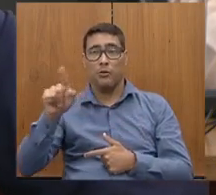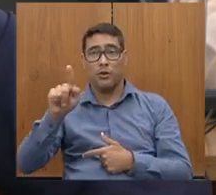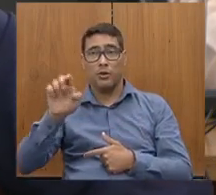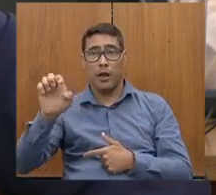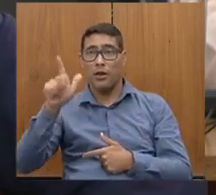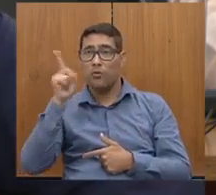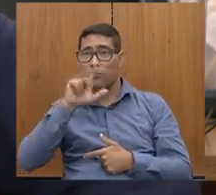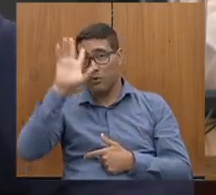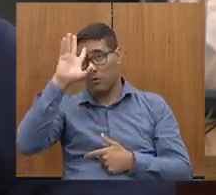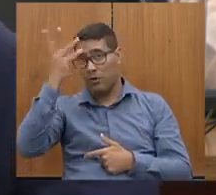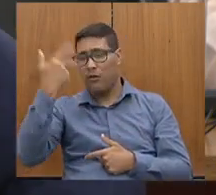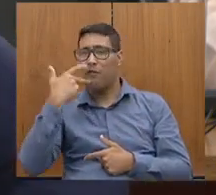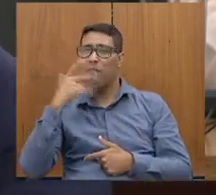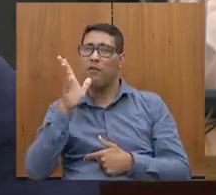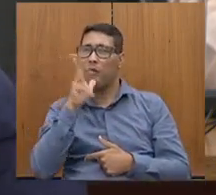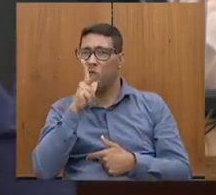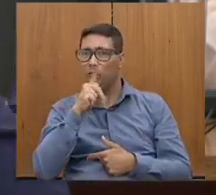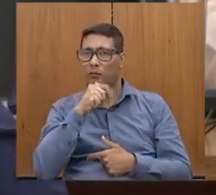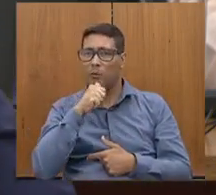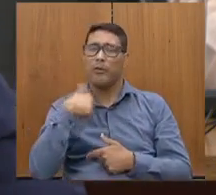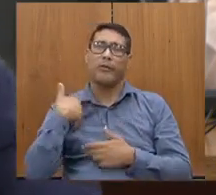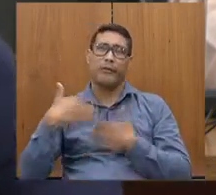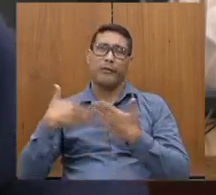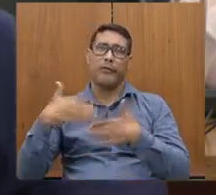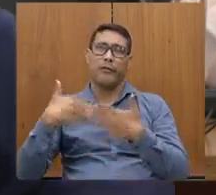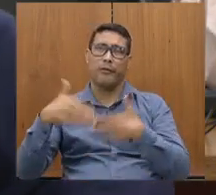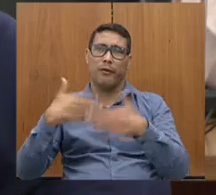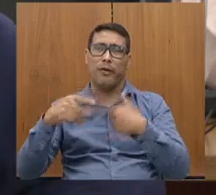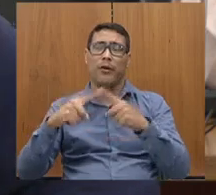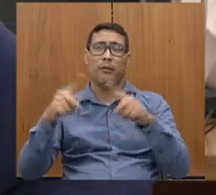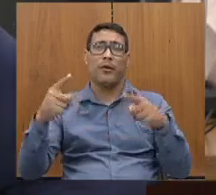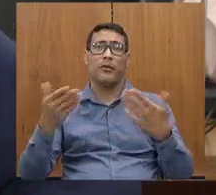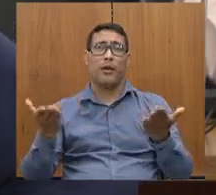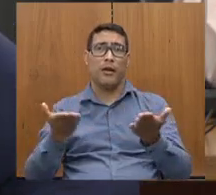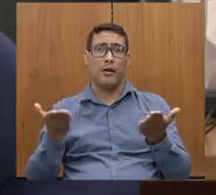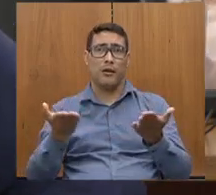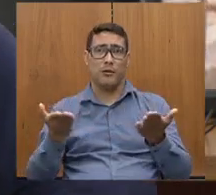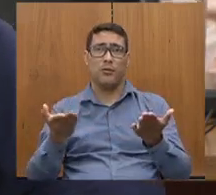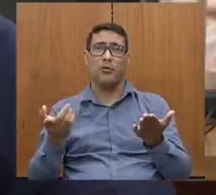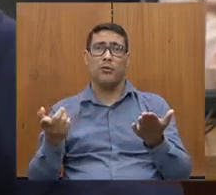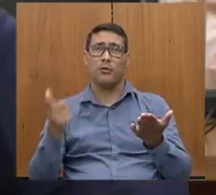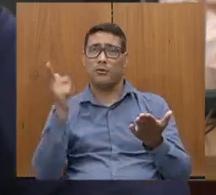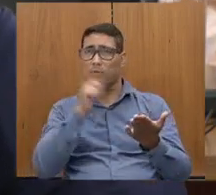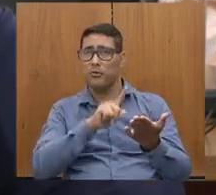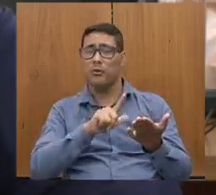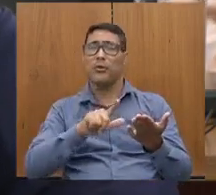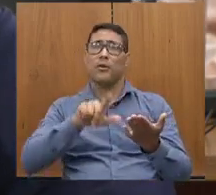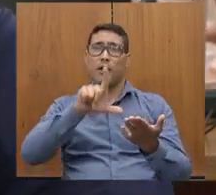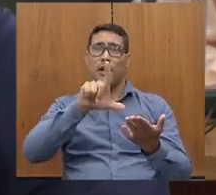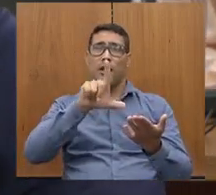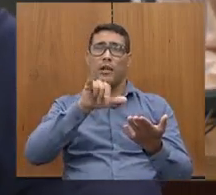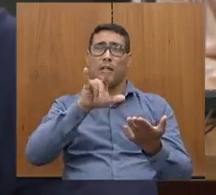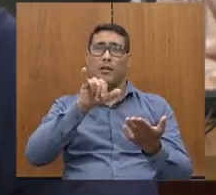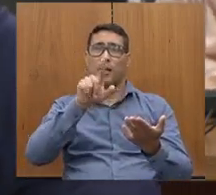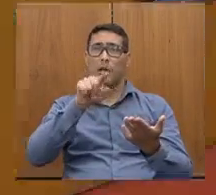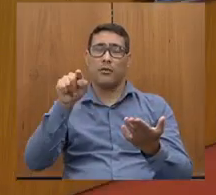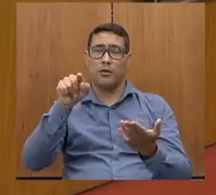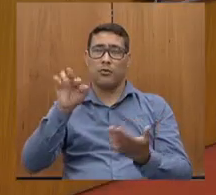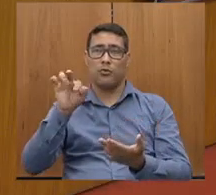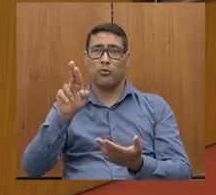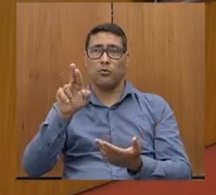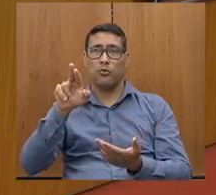estendendo, estendendo, estendendo, mas agora vai... É a famosa licitação lá do túnel bala, que todo mundo falava aí.